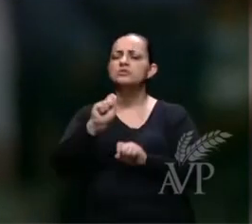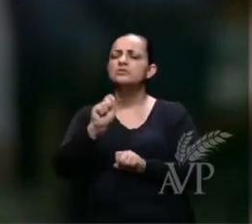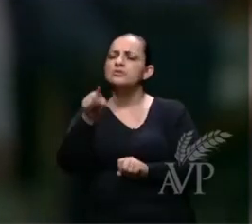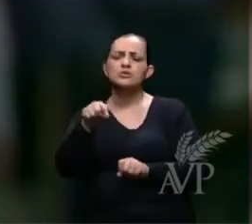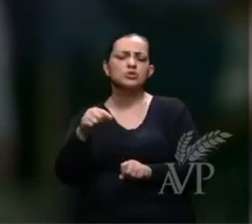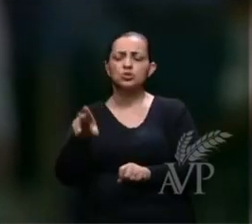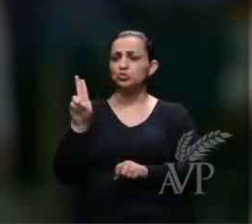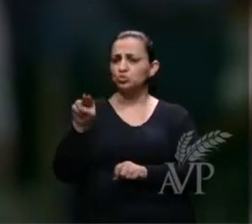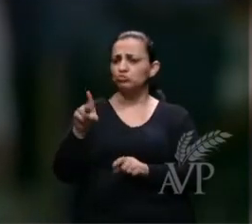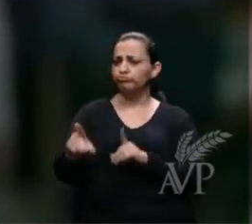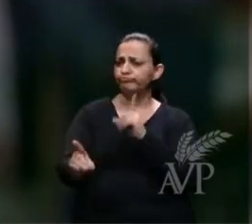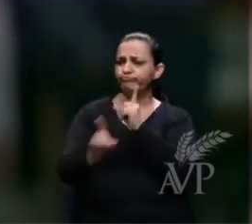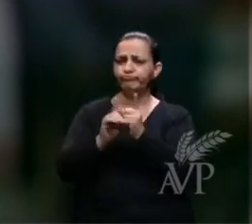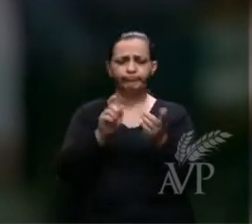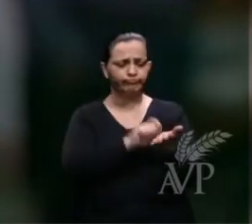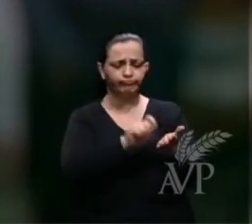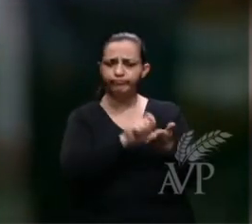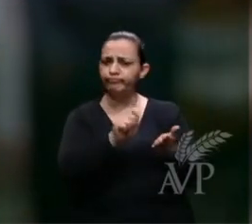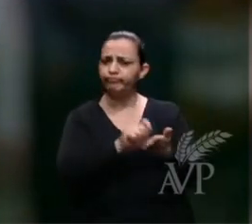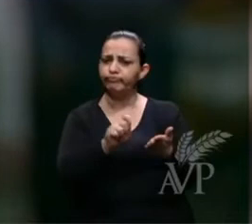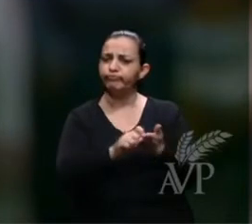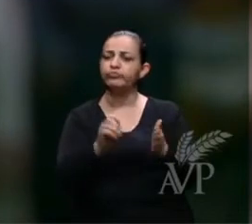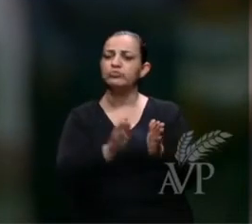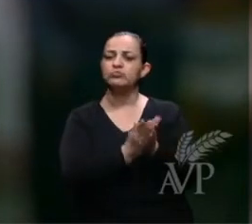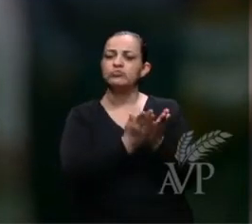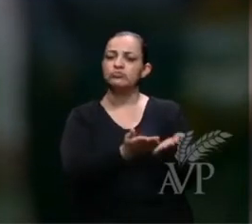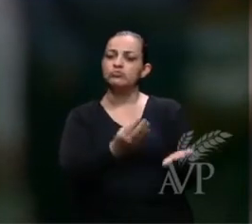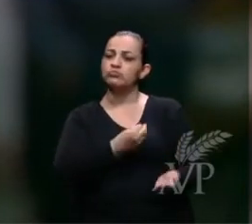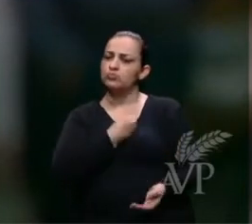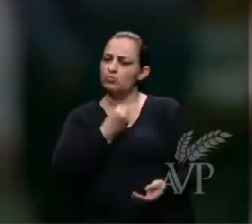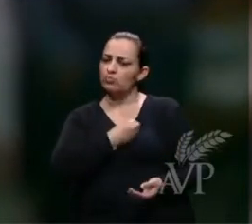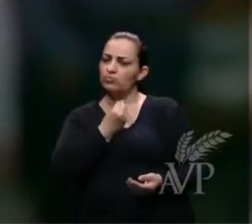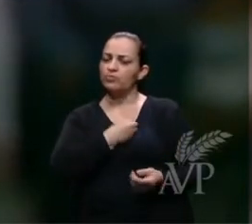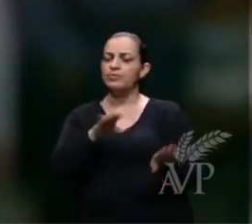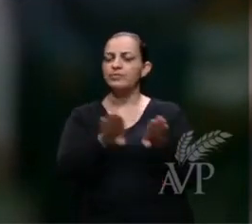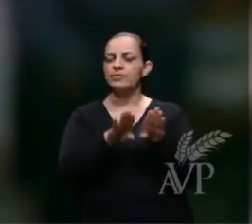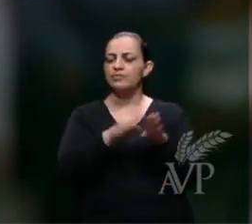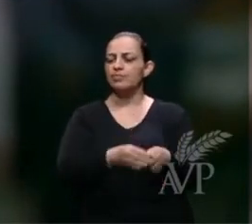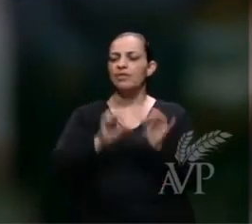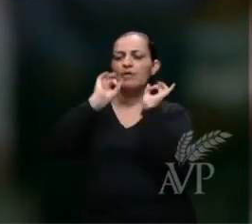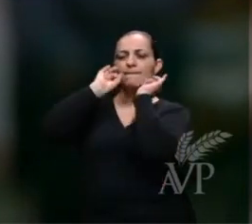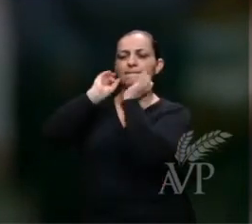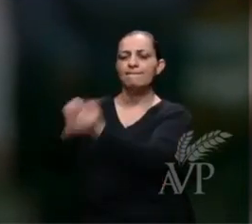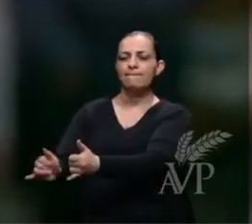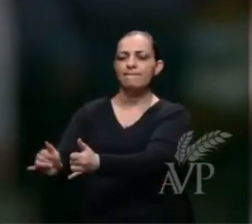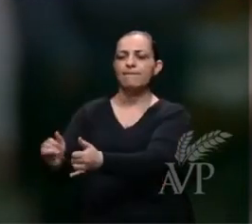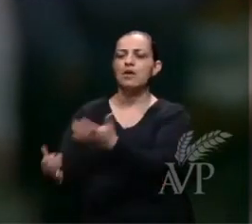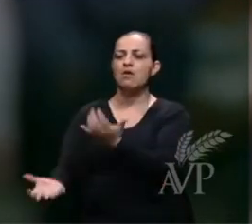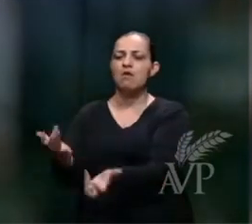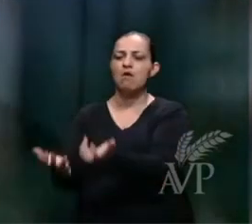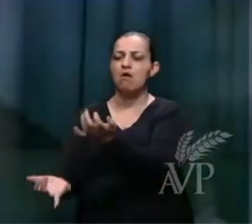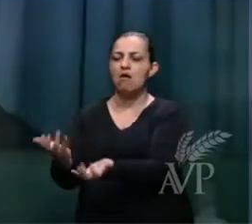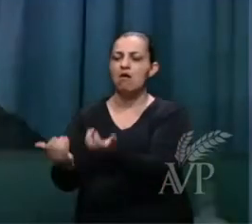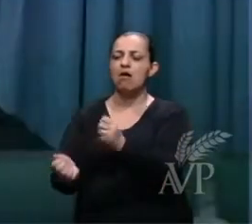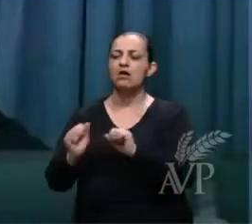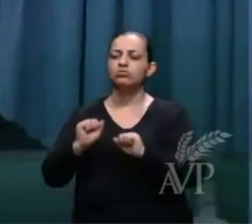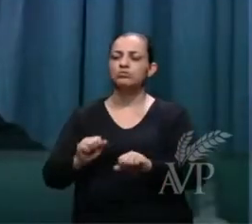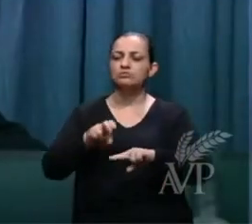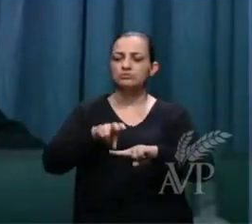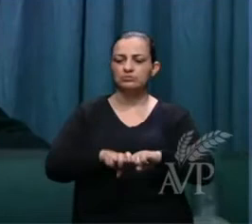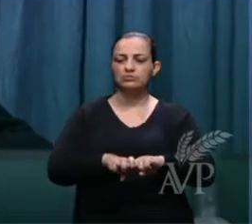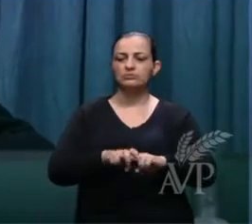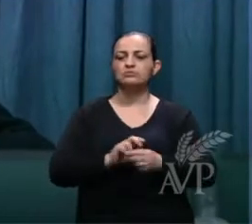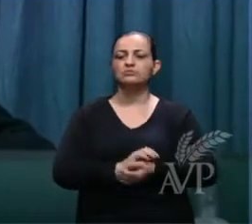achado escrito no livro da vida foi lançado no lago de fogo. Podeis assentar?